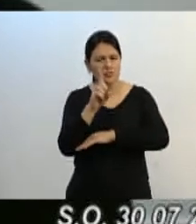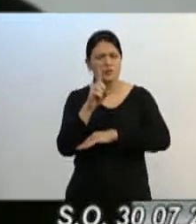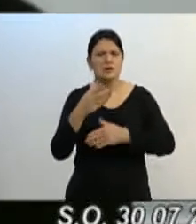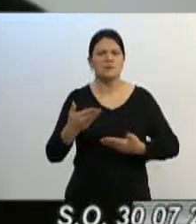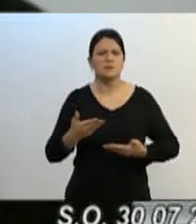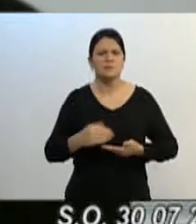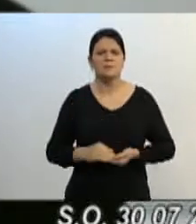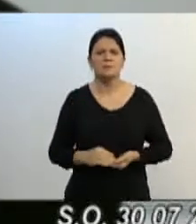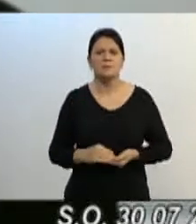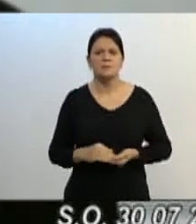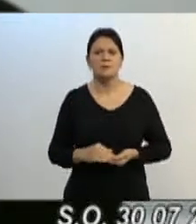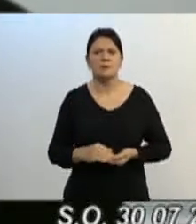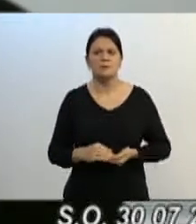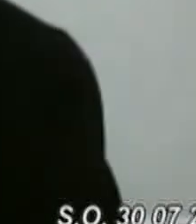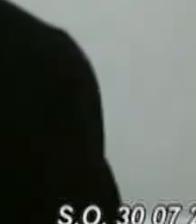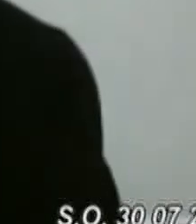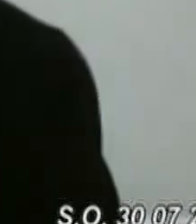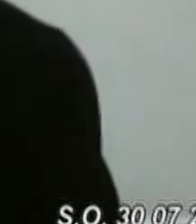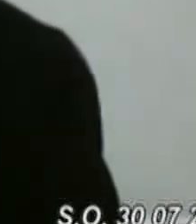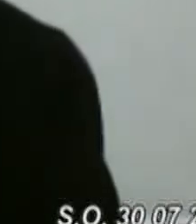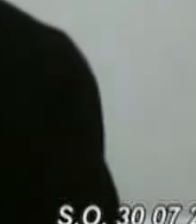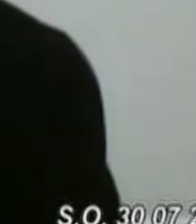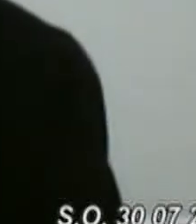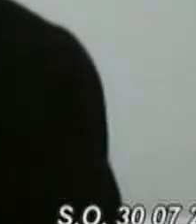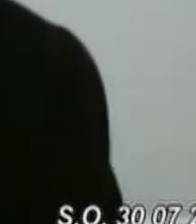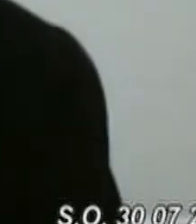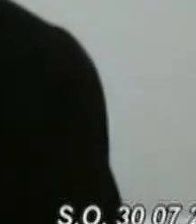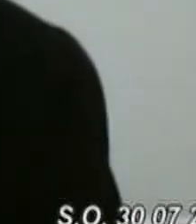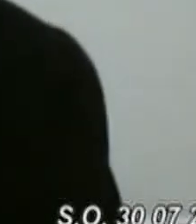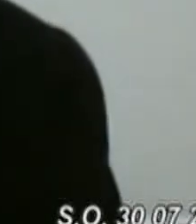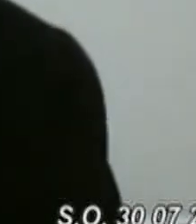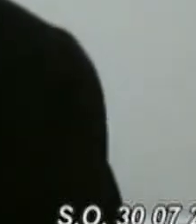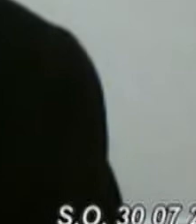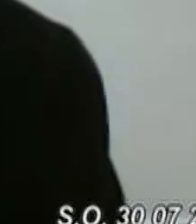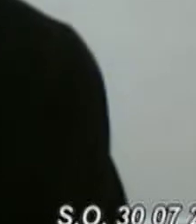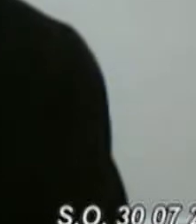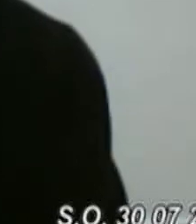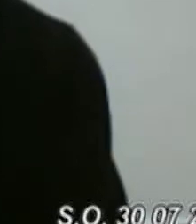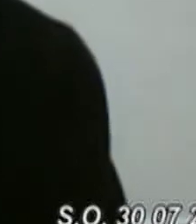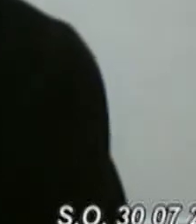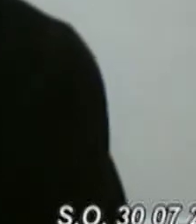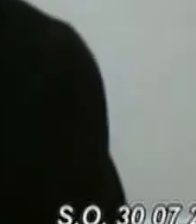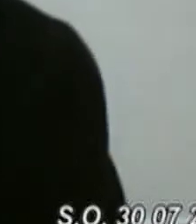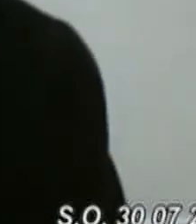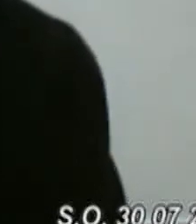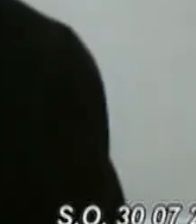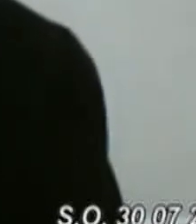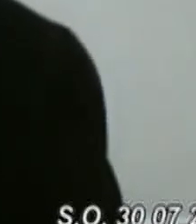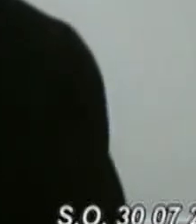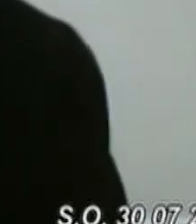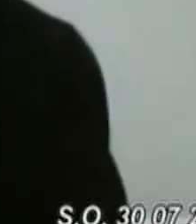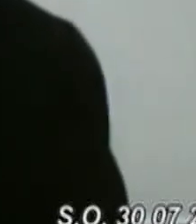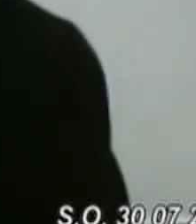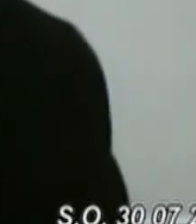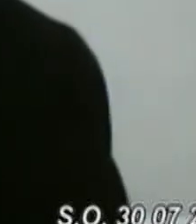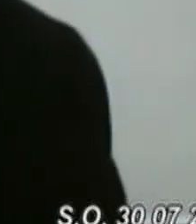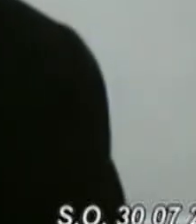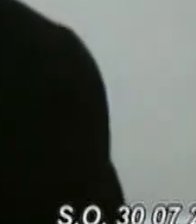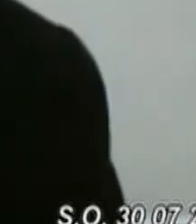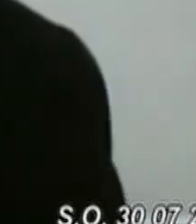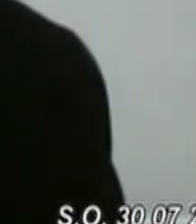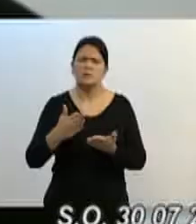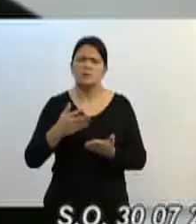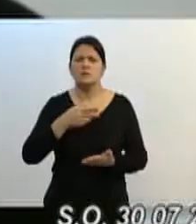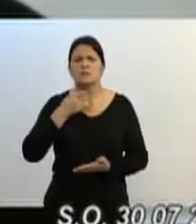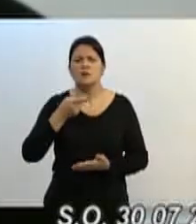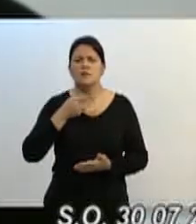da nossa Câmara Legislativa, mais um dia importante para a nossa cidade. Bom presidente, eu começo a minha